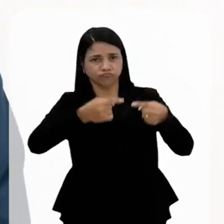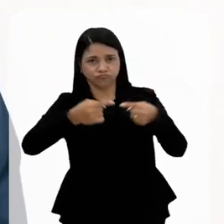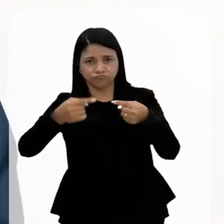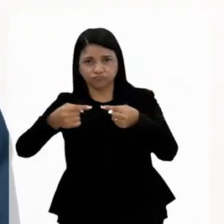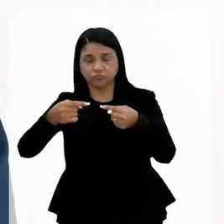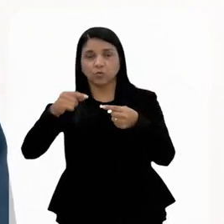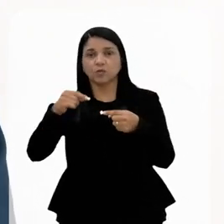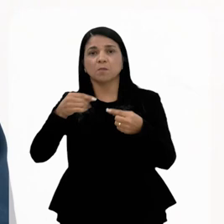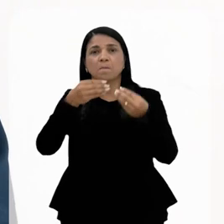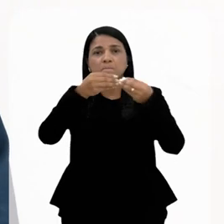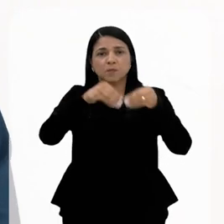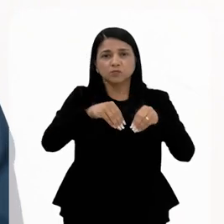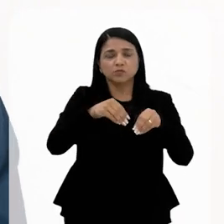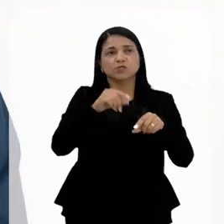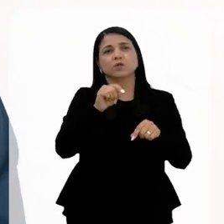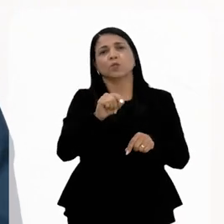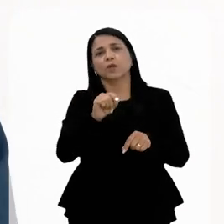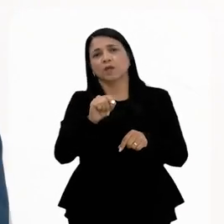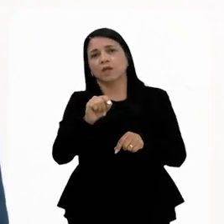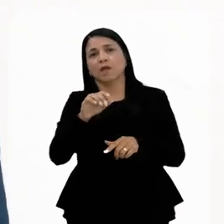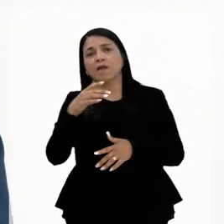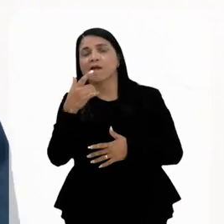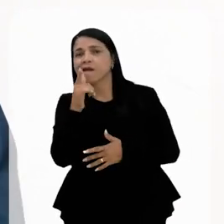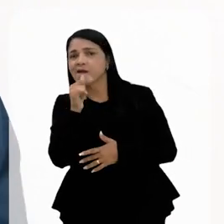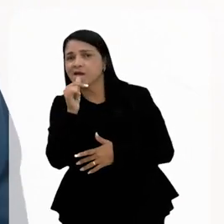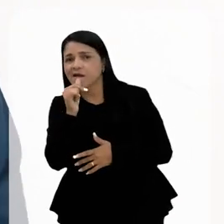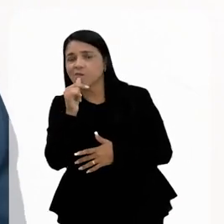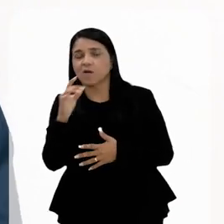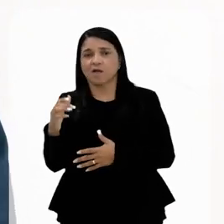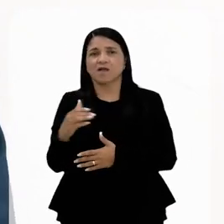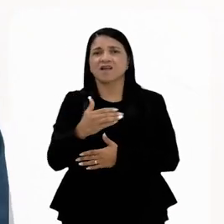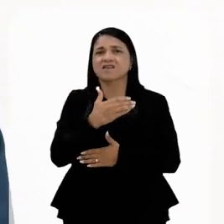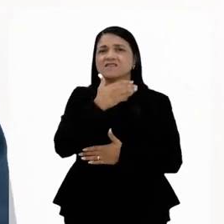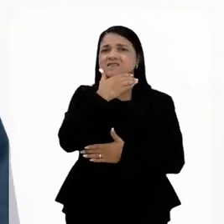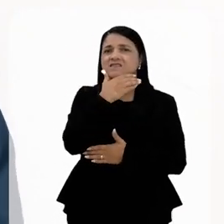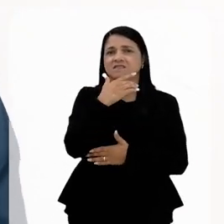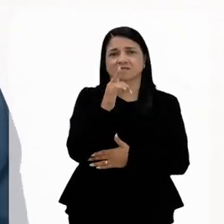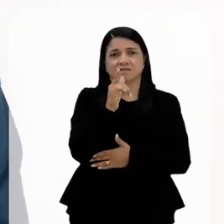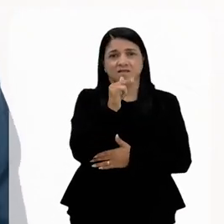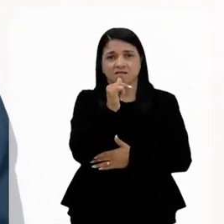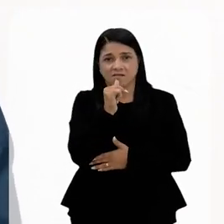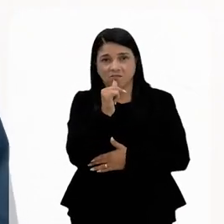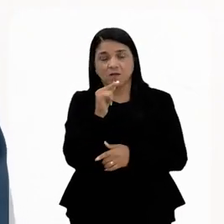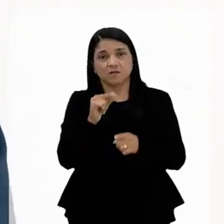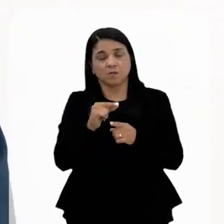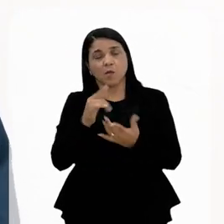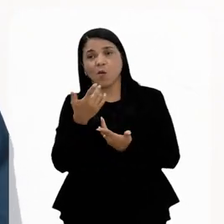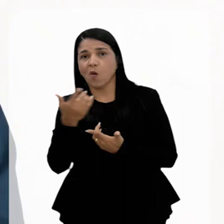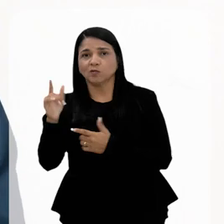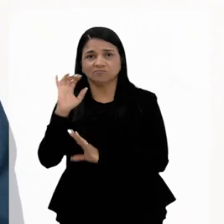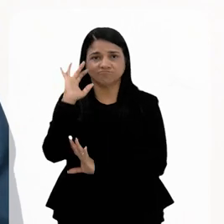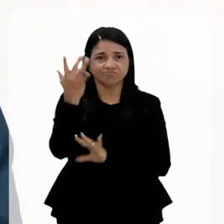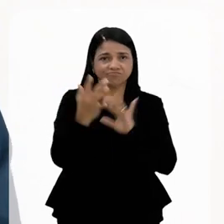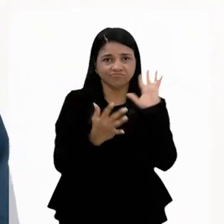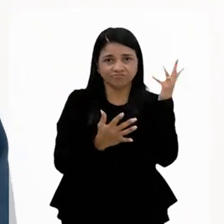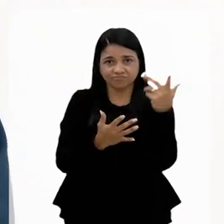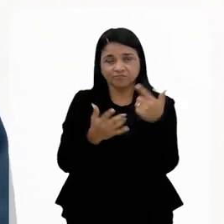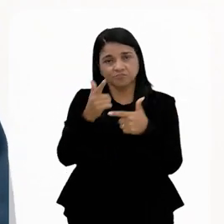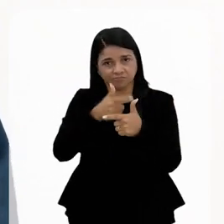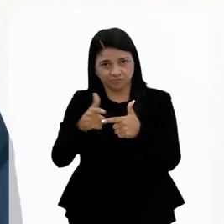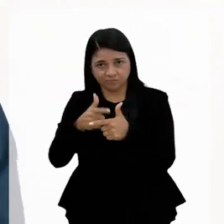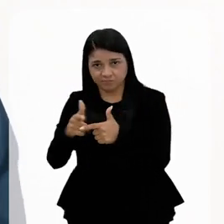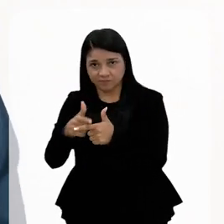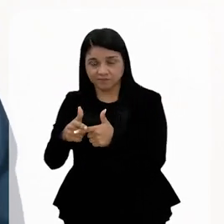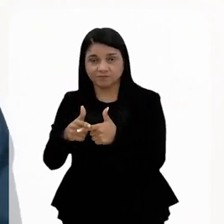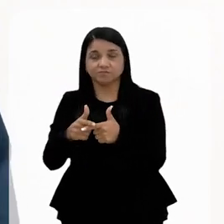diretamente, como a questão da água, a crise hídrica, entre outras questões ambientais que precisam ser refletidas. E